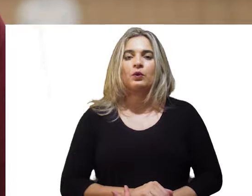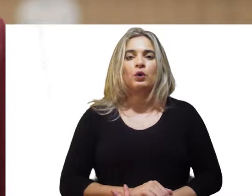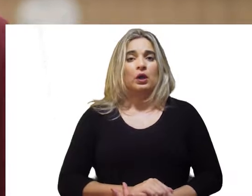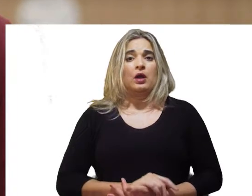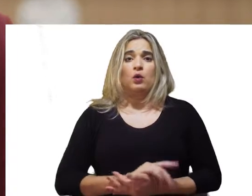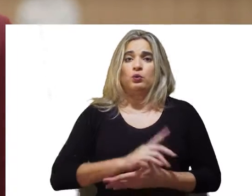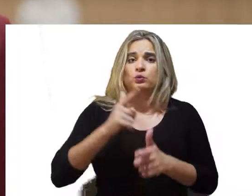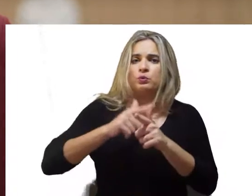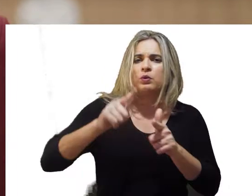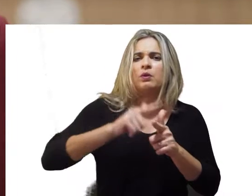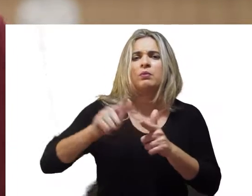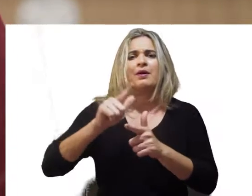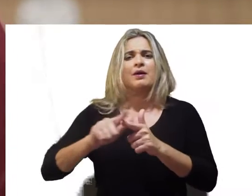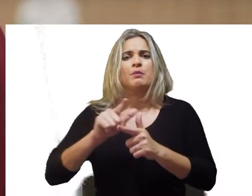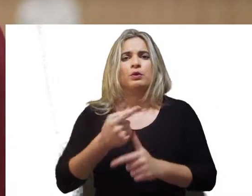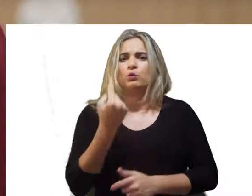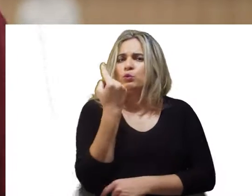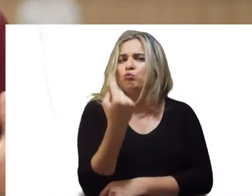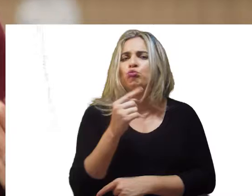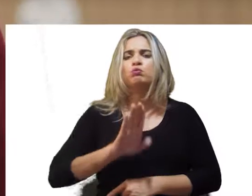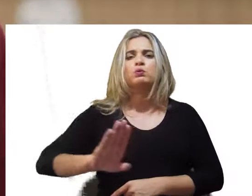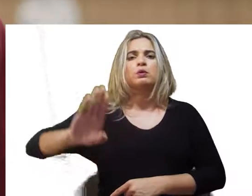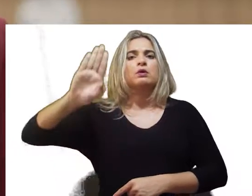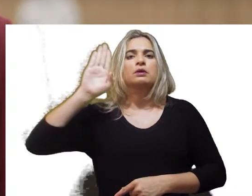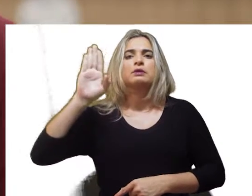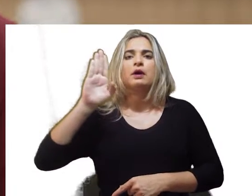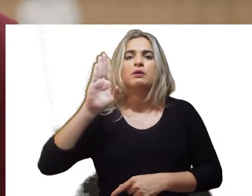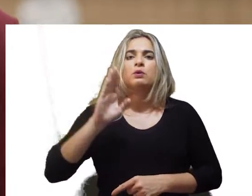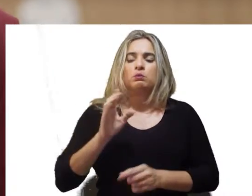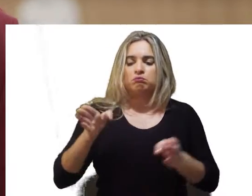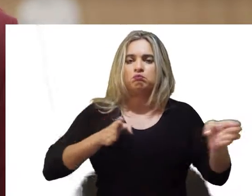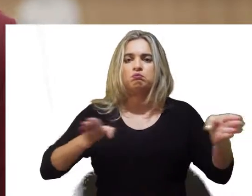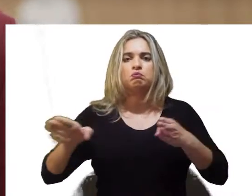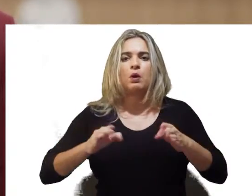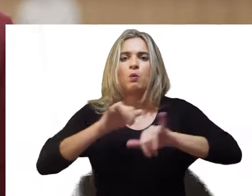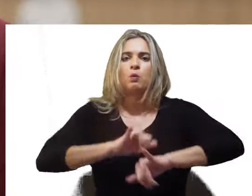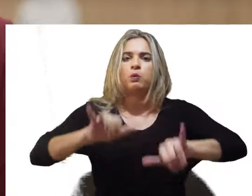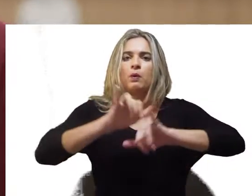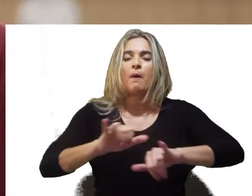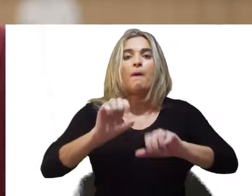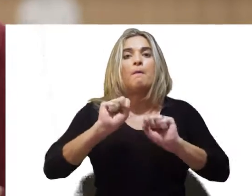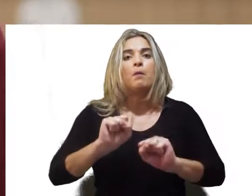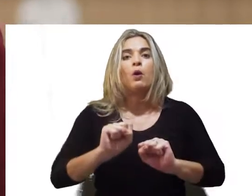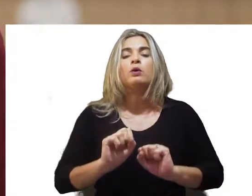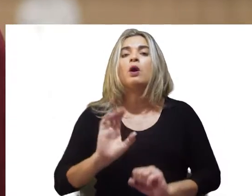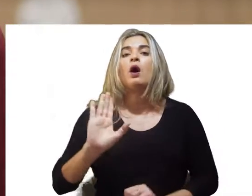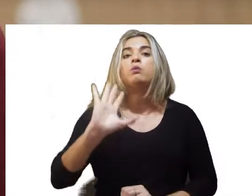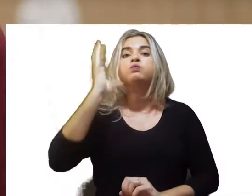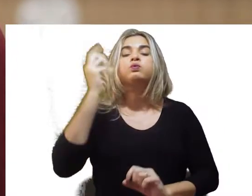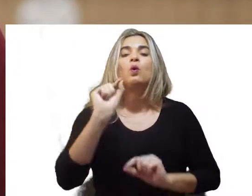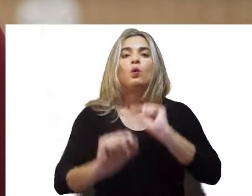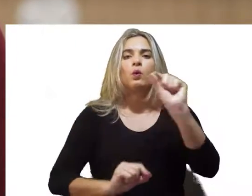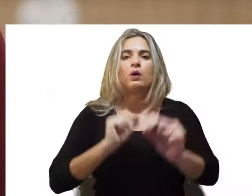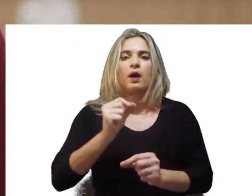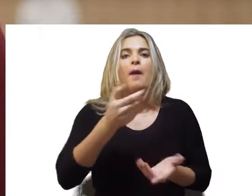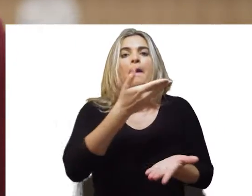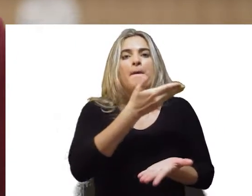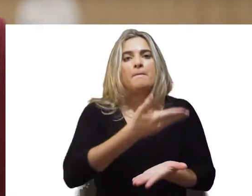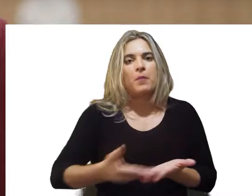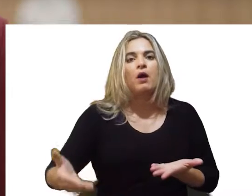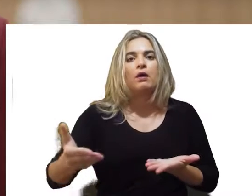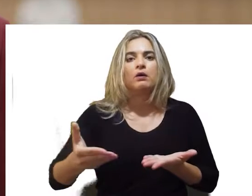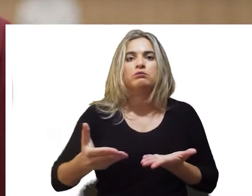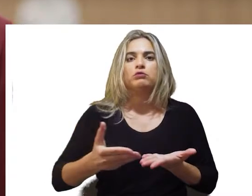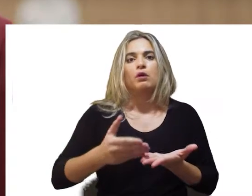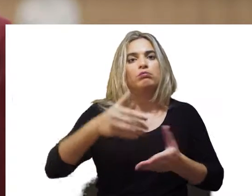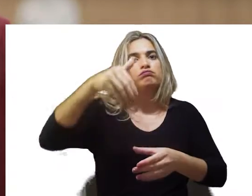Os crimes eleitorais cometidos por um candidato durante o período de campanha podem resultar na perda do mandato caso ele seja eleito. Esse foi